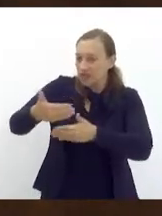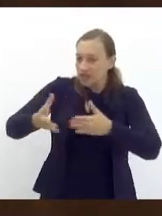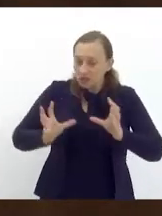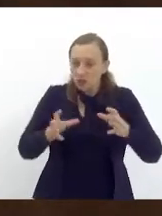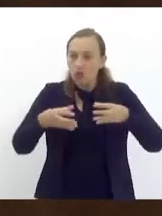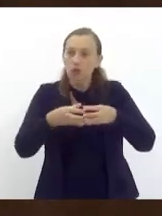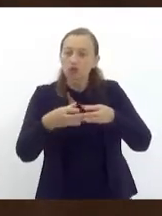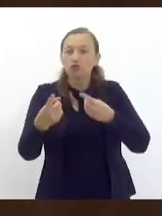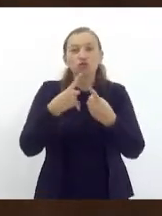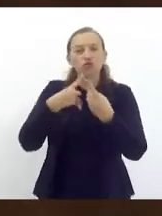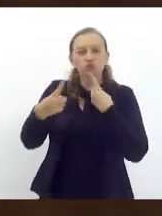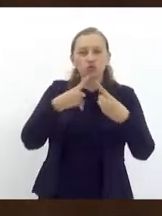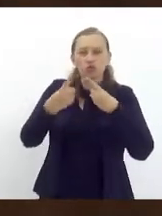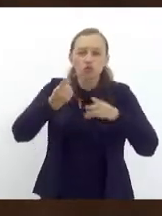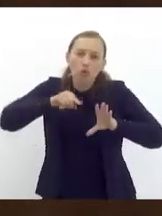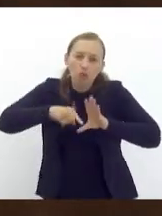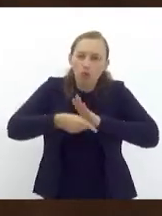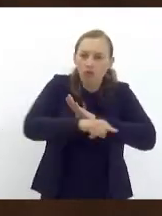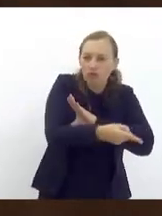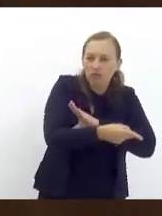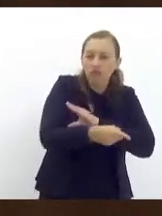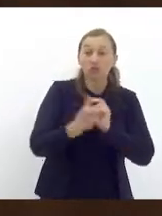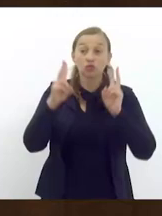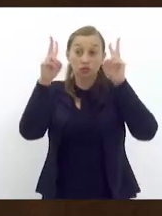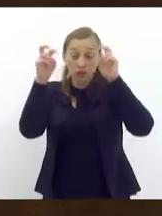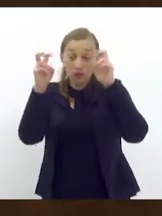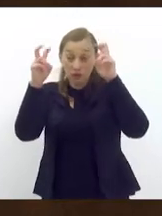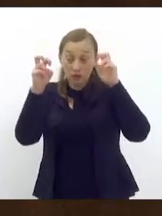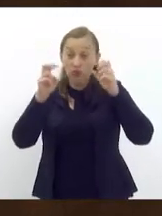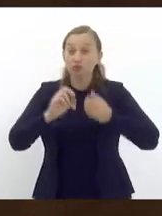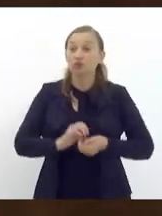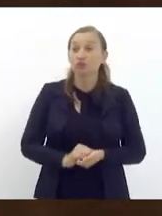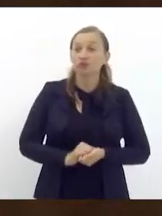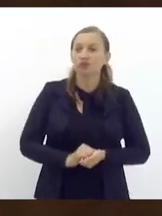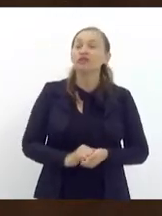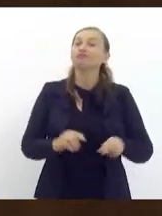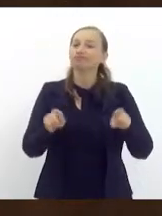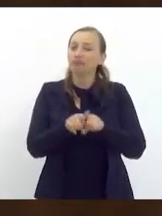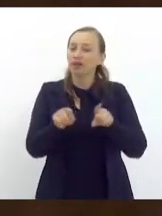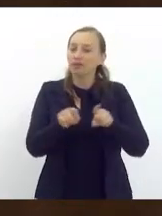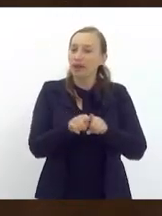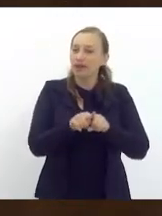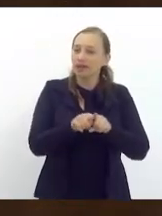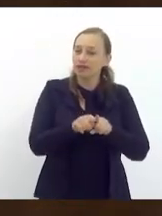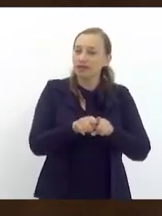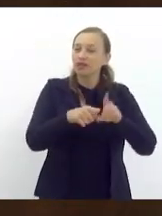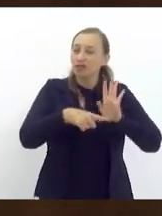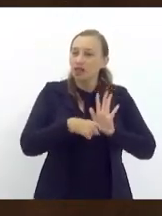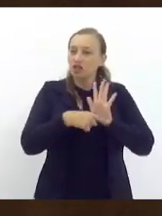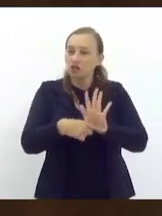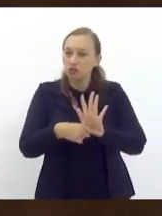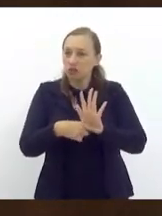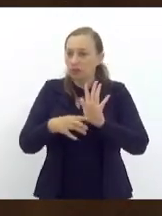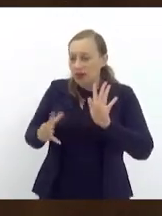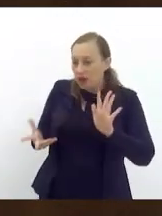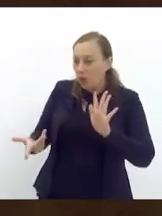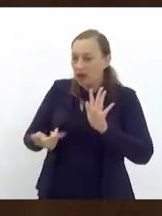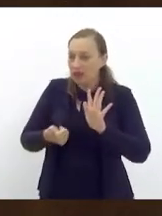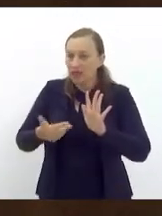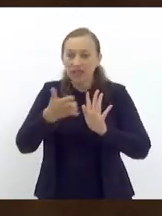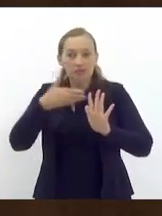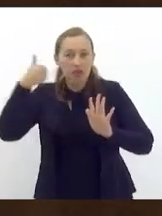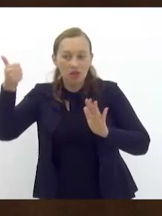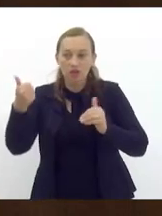discussão de aprofundamento e de contribuição para o aperfeiçoamento geral do nosso